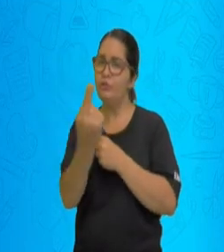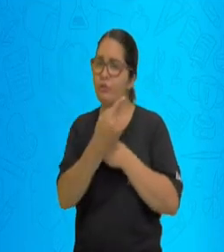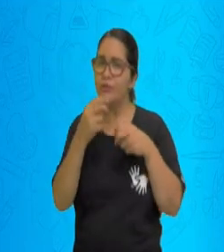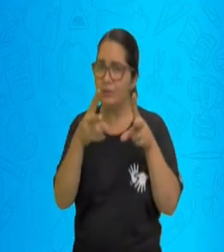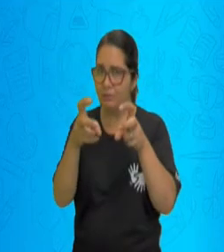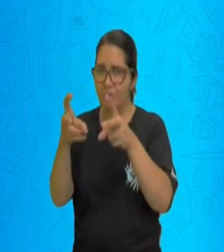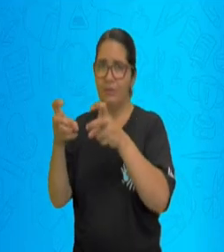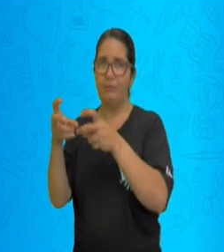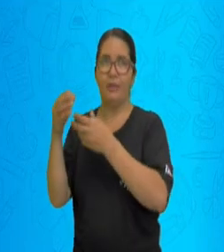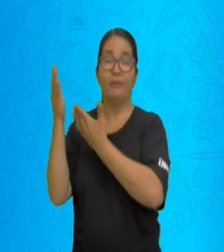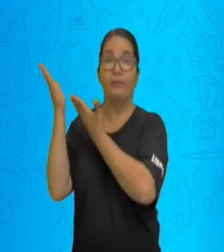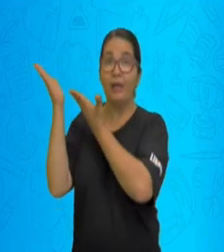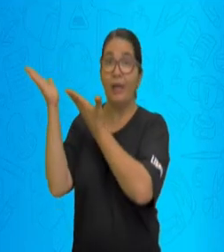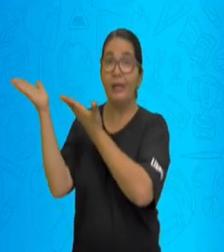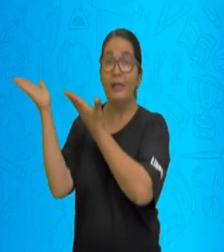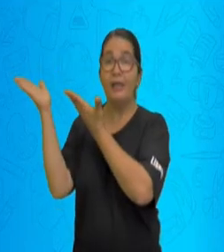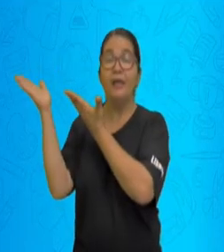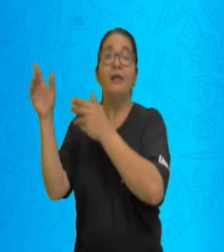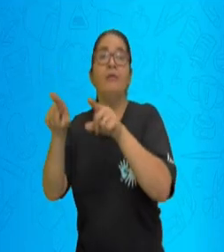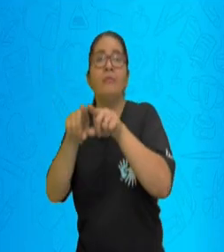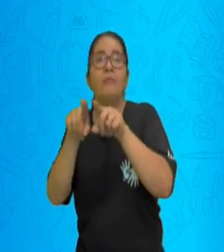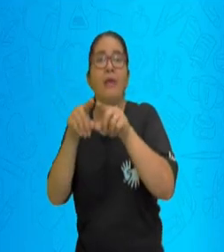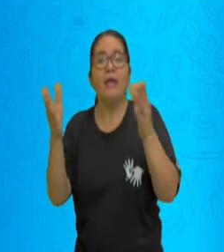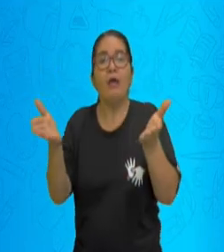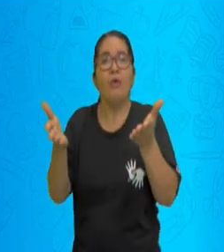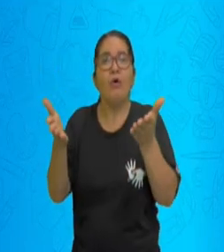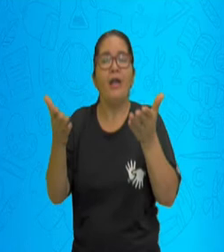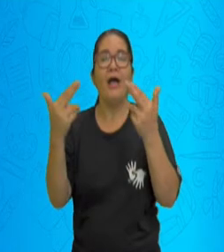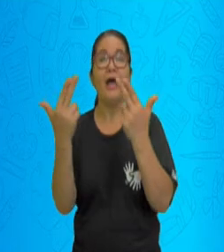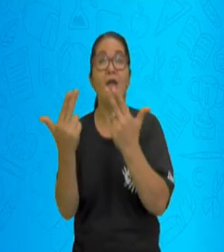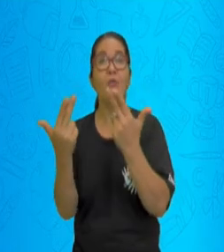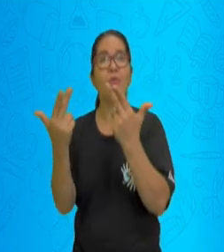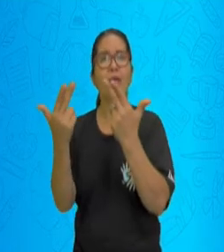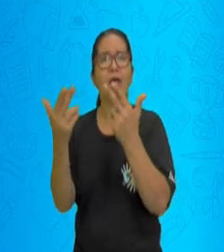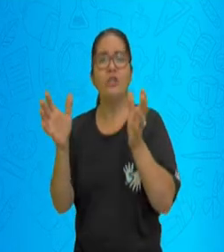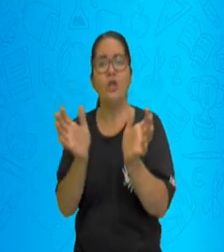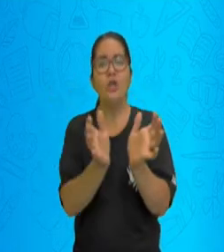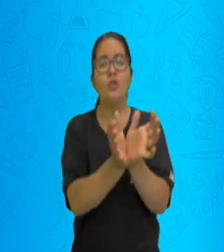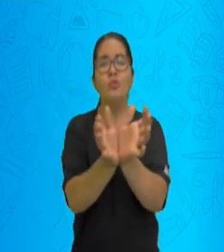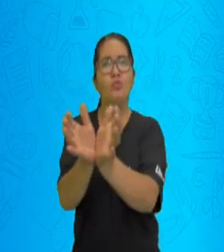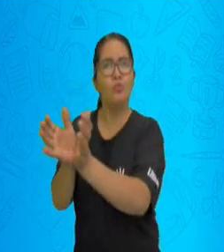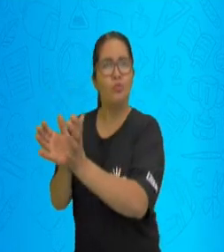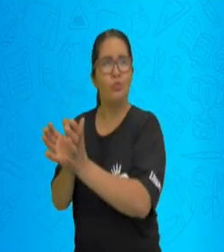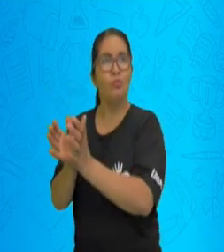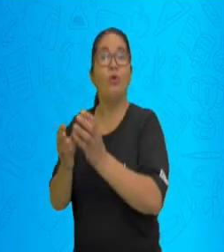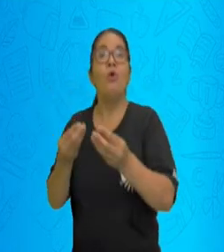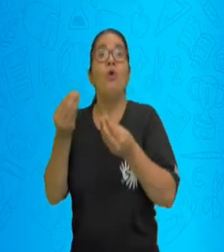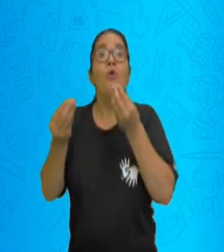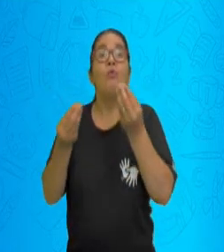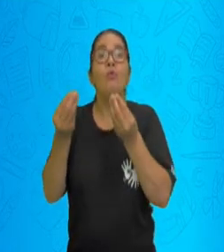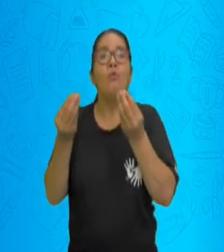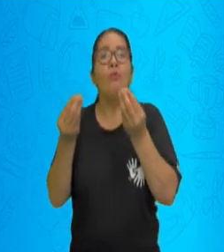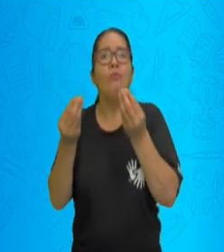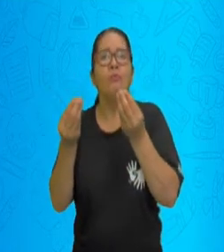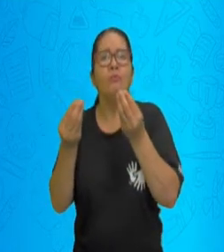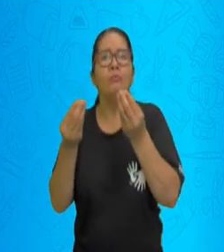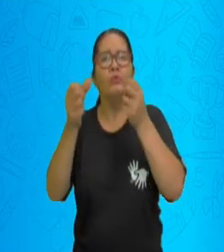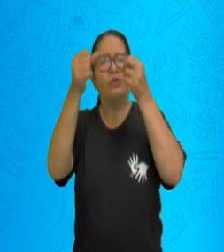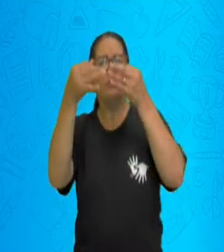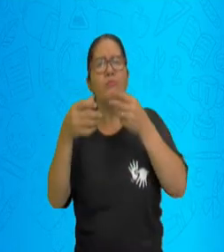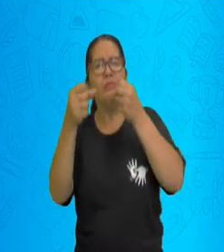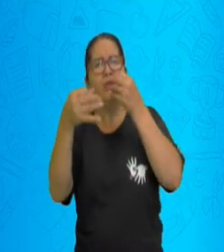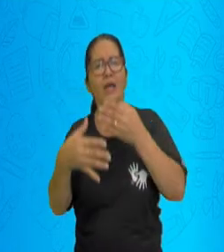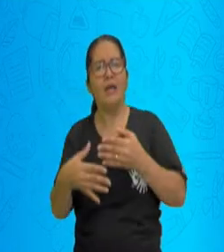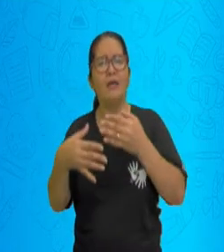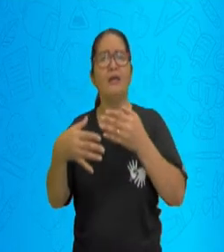agora, as propriedades de igualdade igualdade em conjuntos. Observe aqui que como posso falar que eu tenho membros.